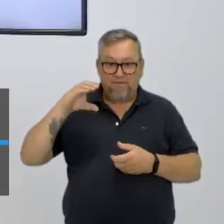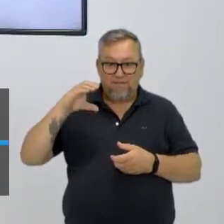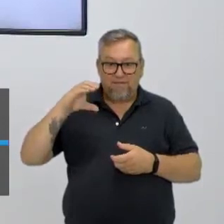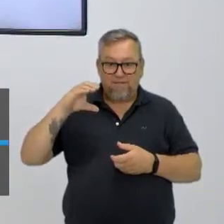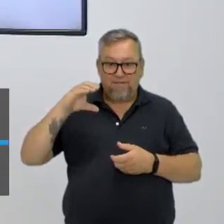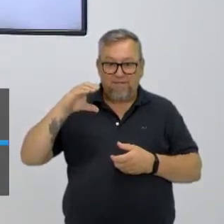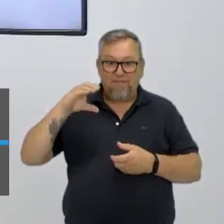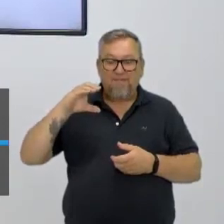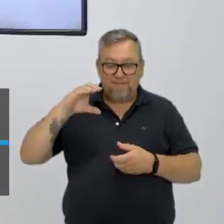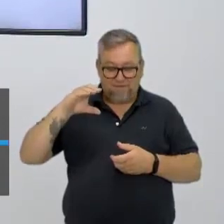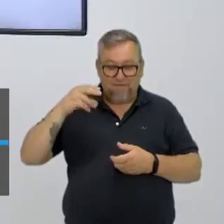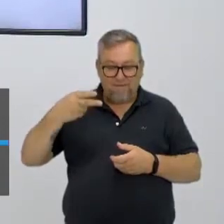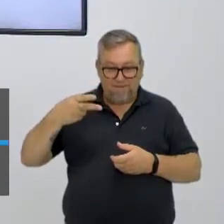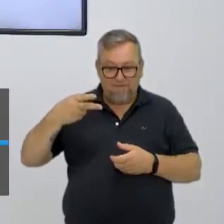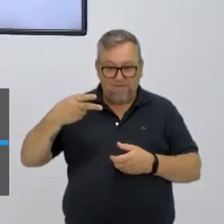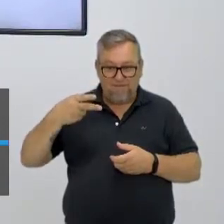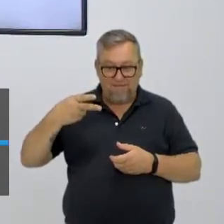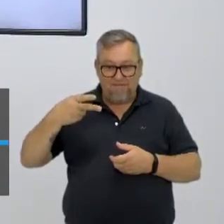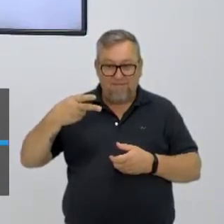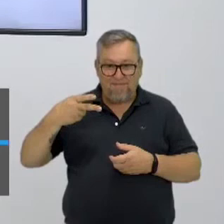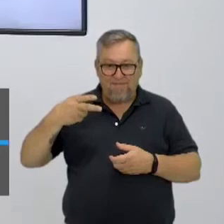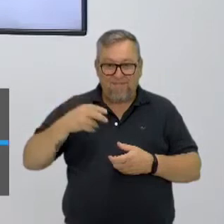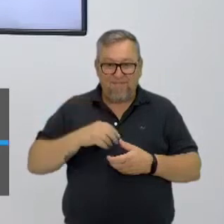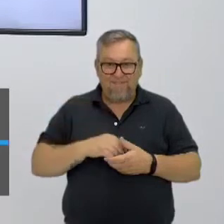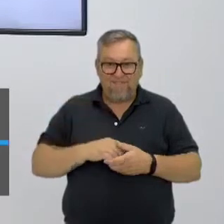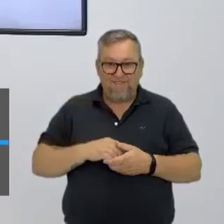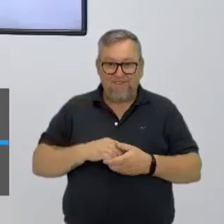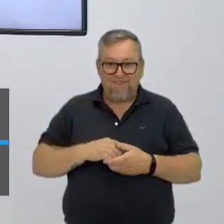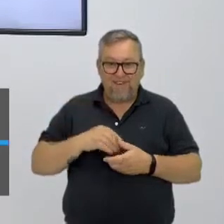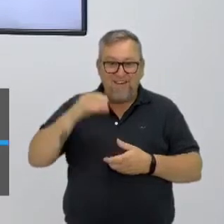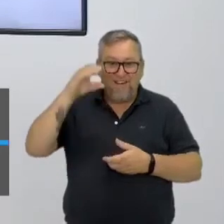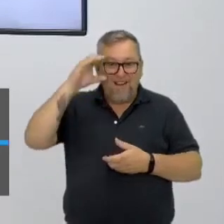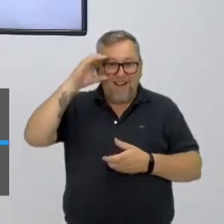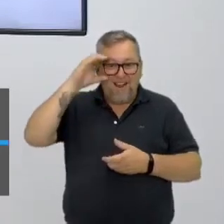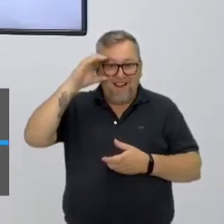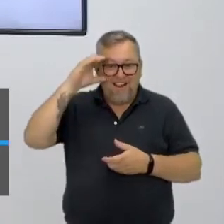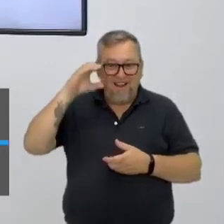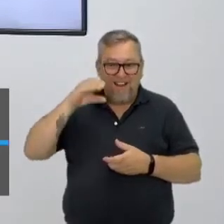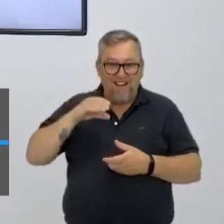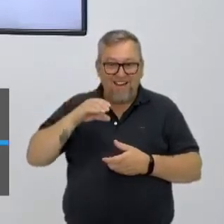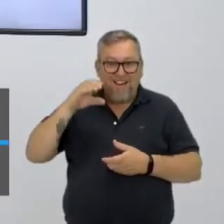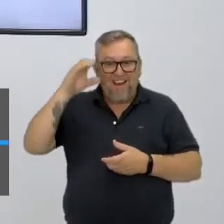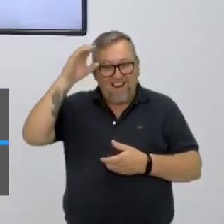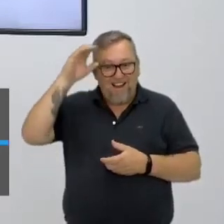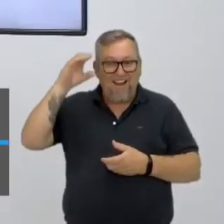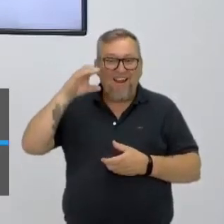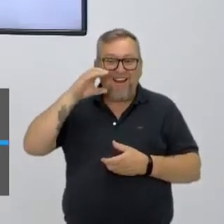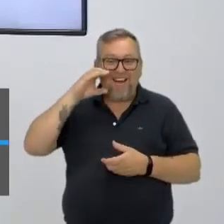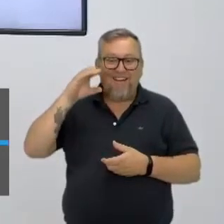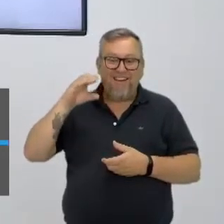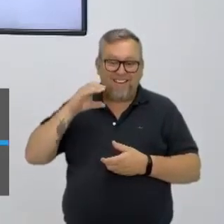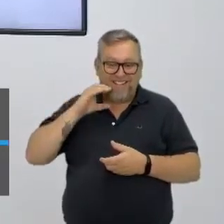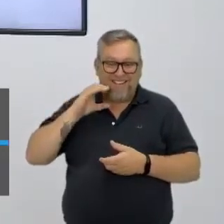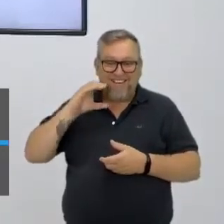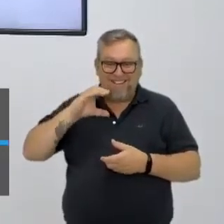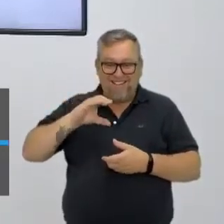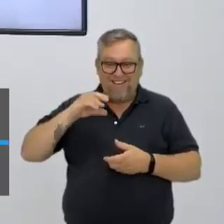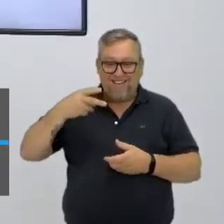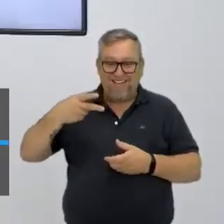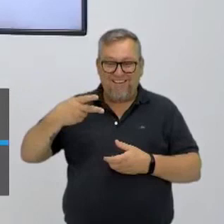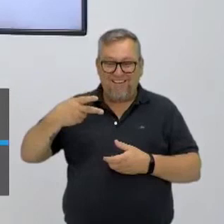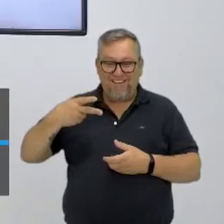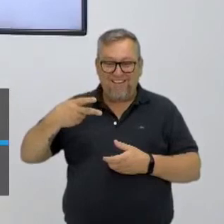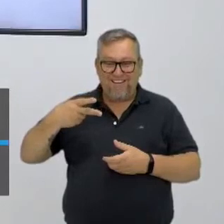Gás carbônico. Carbono, o meu símbolo é carbono, marquinha aqui, é fácil,